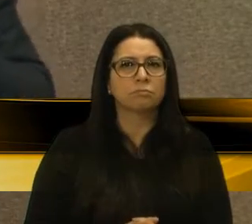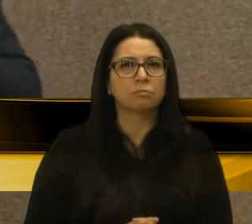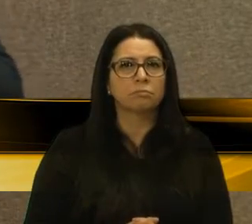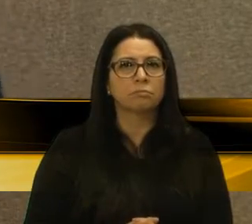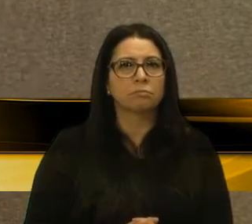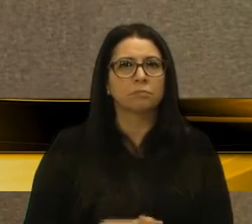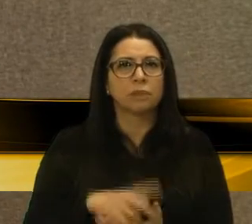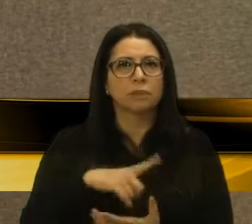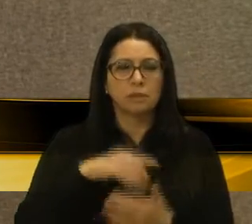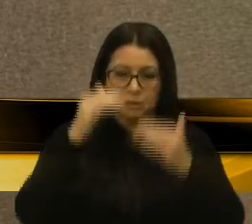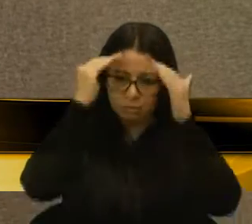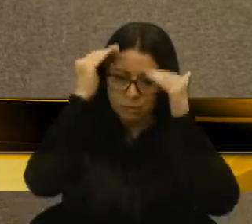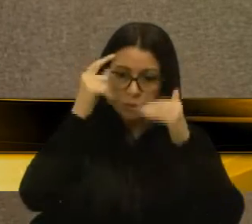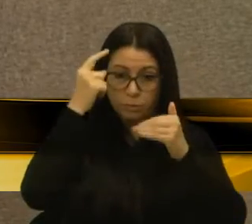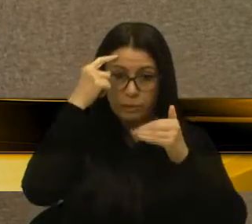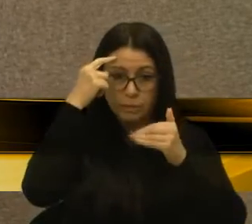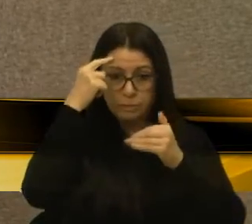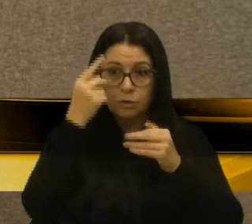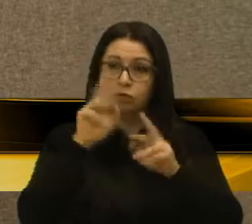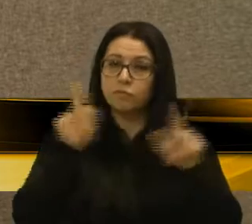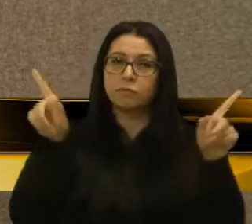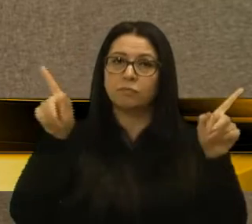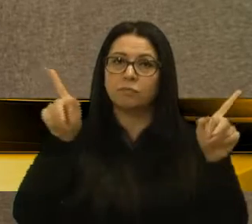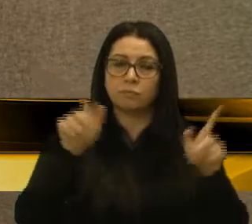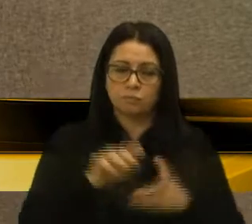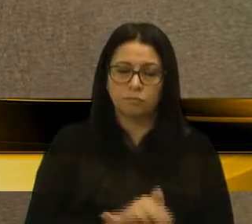A gente tem que respeitar os pensamentos contrários.